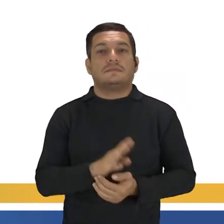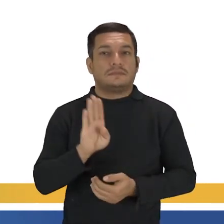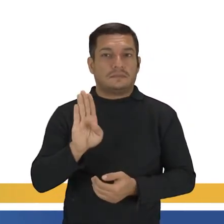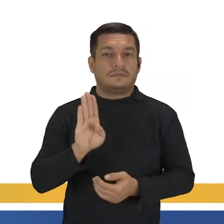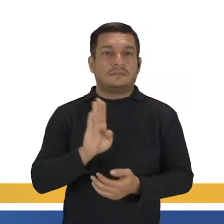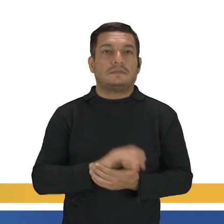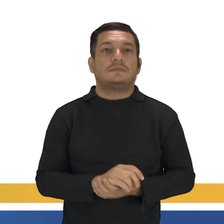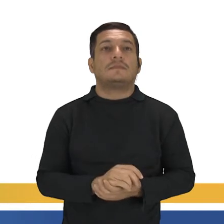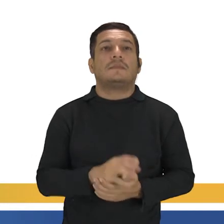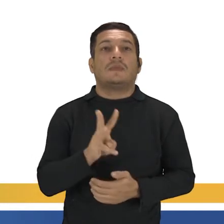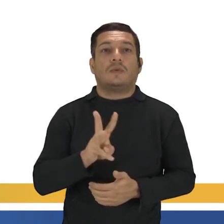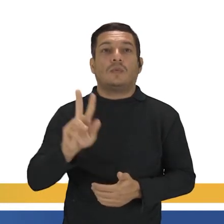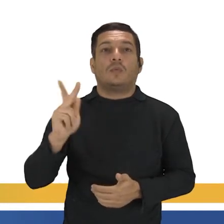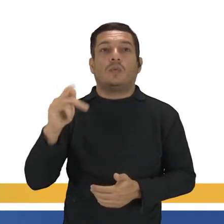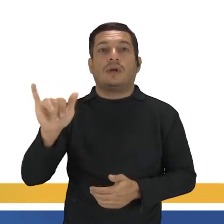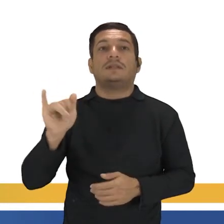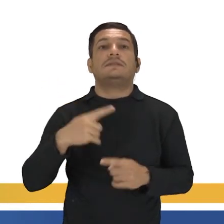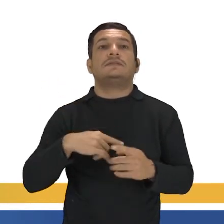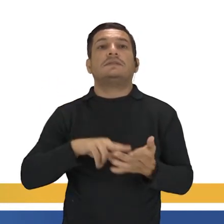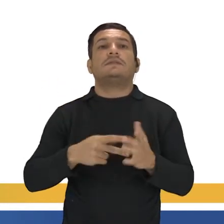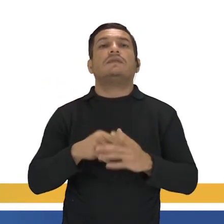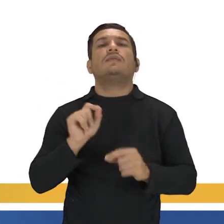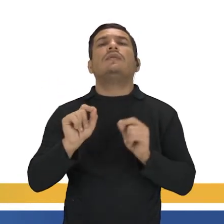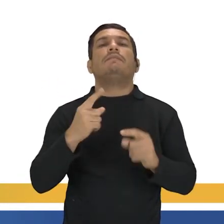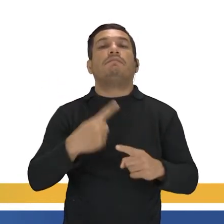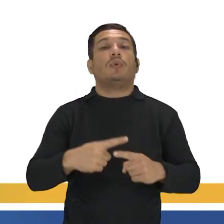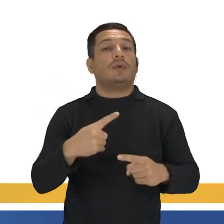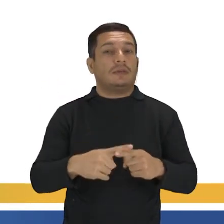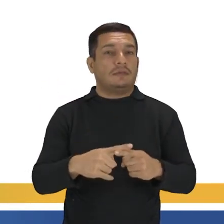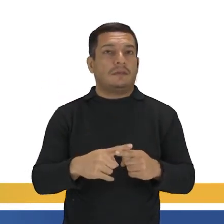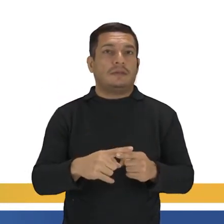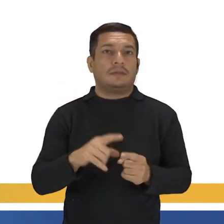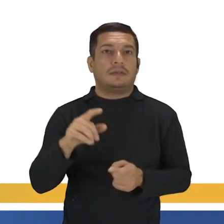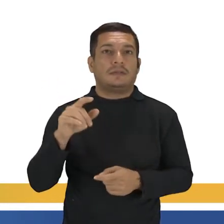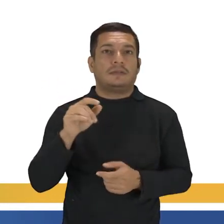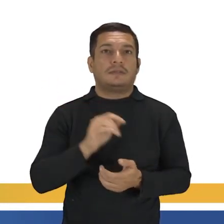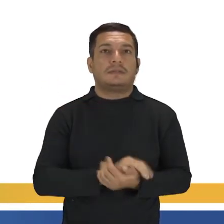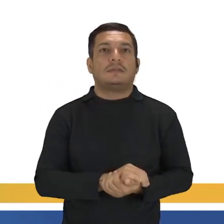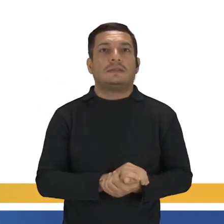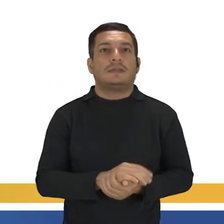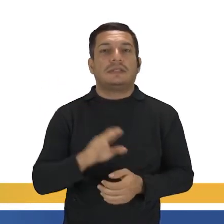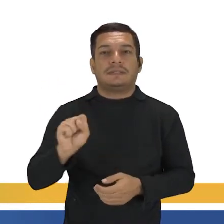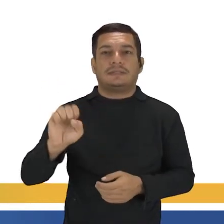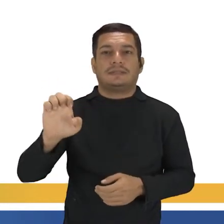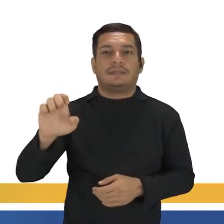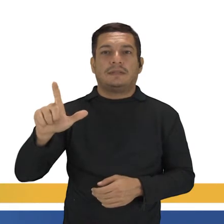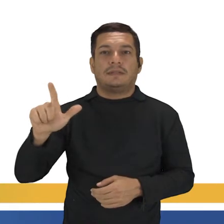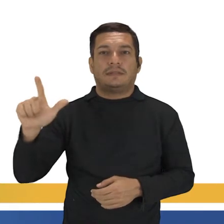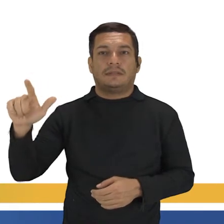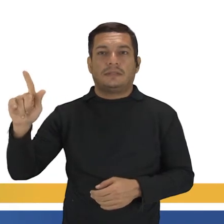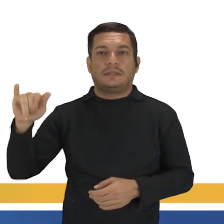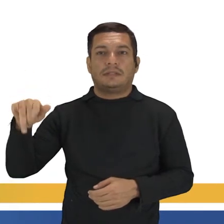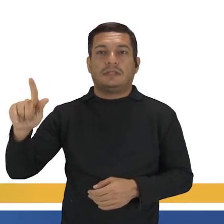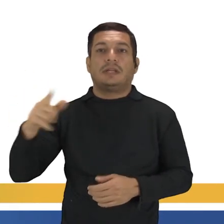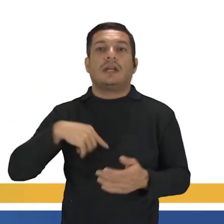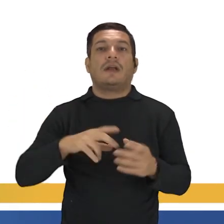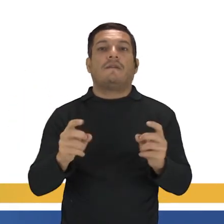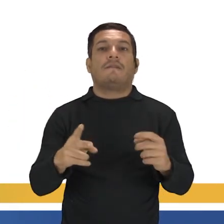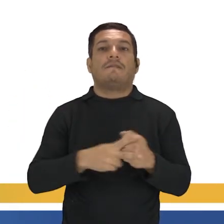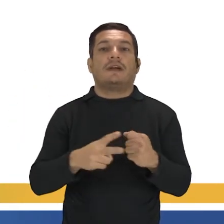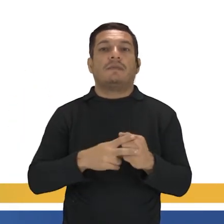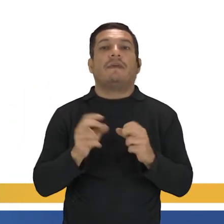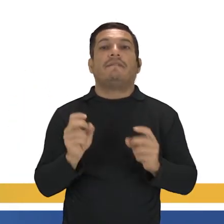Né? Why? Significa por quê. O porquê de pergunta. E sell é o verbo vender. Olha aí, gente. Aí tá a estrutura do